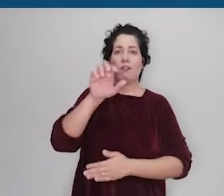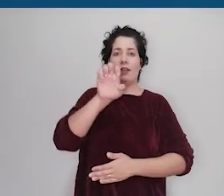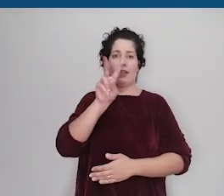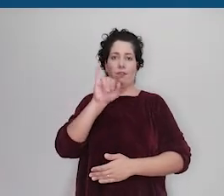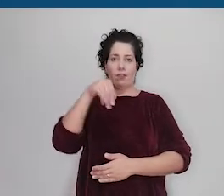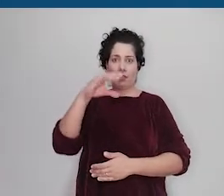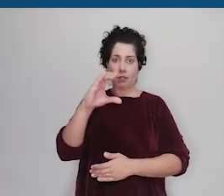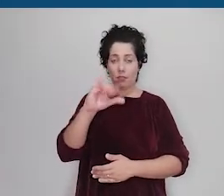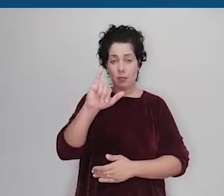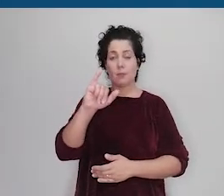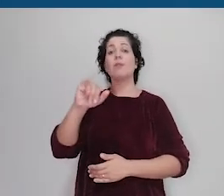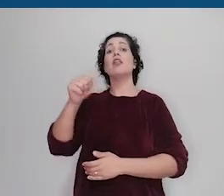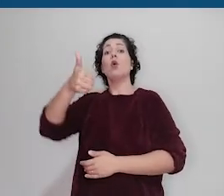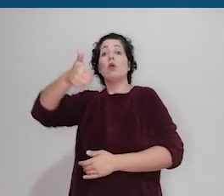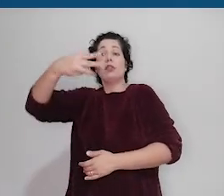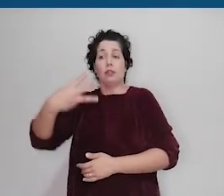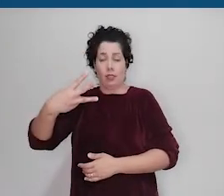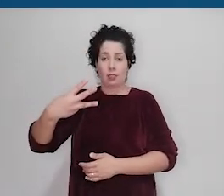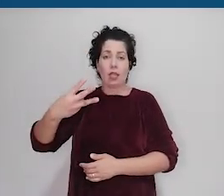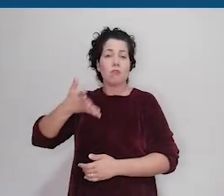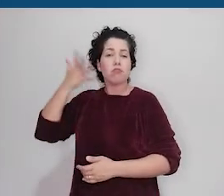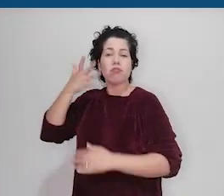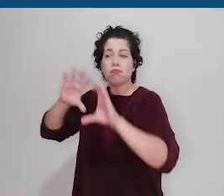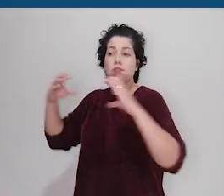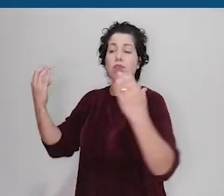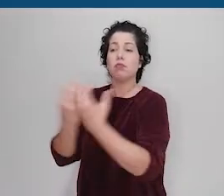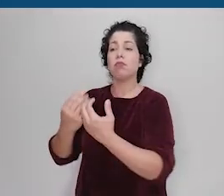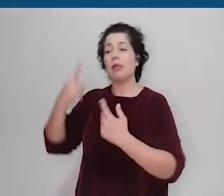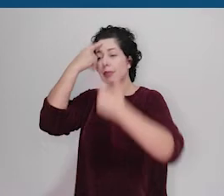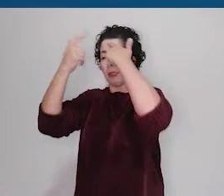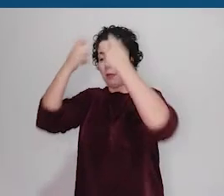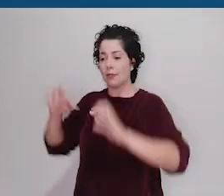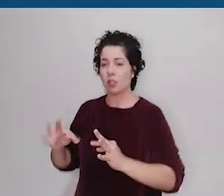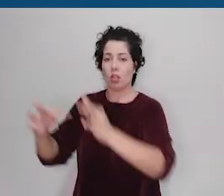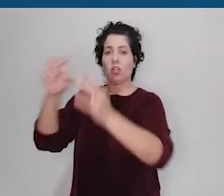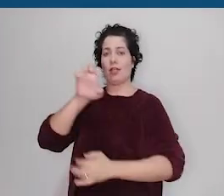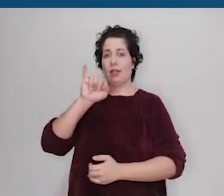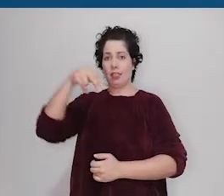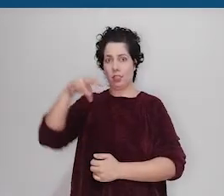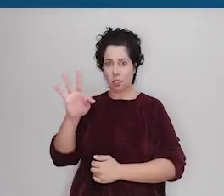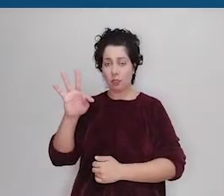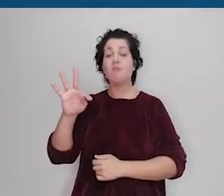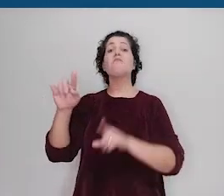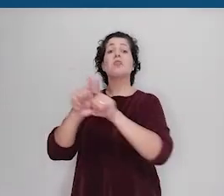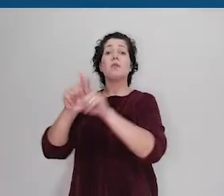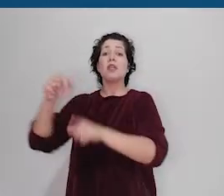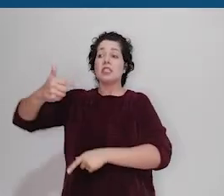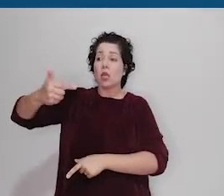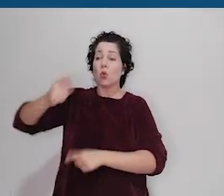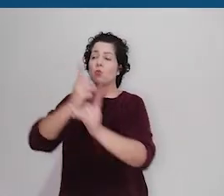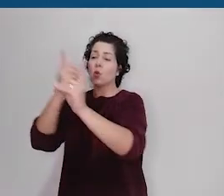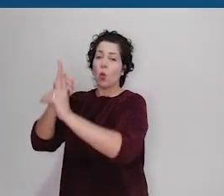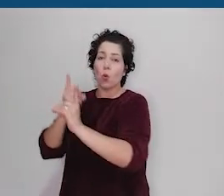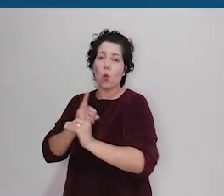EVINCE, o 13º Encontro de Inovação Tecnológica, EINTE, e o 2º Encontro